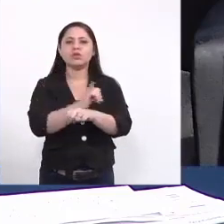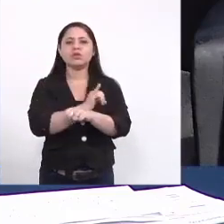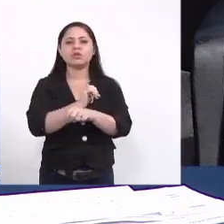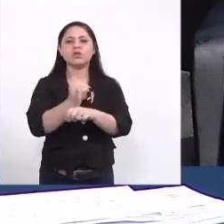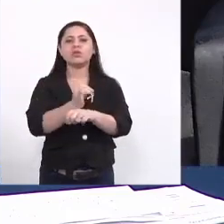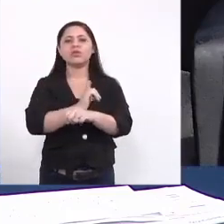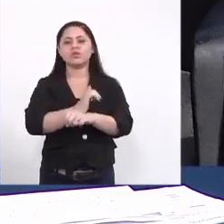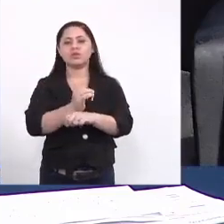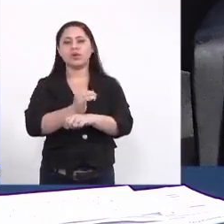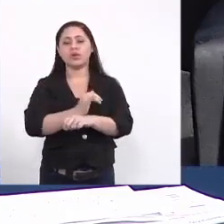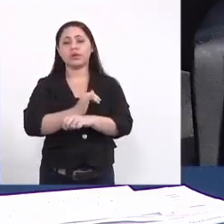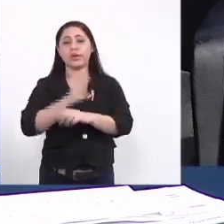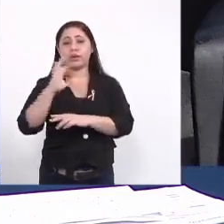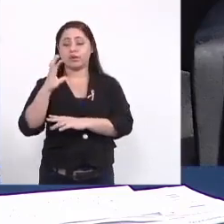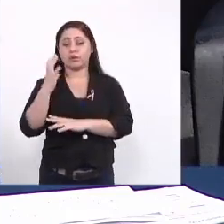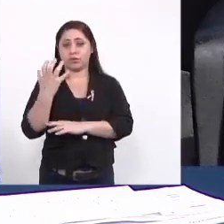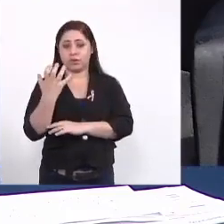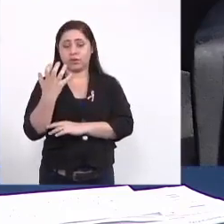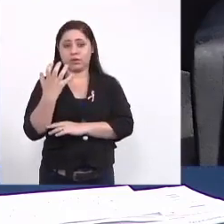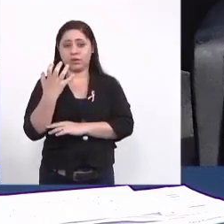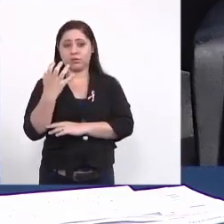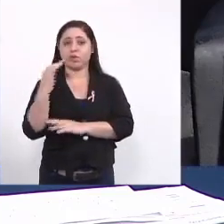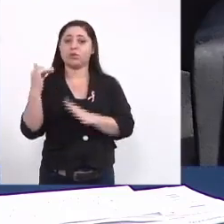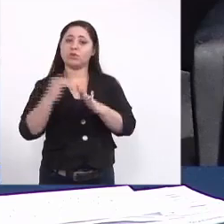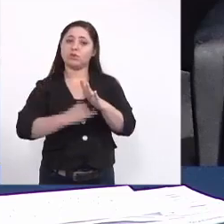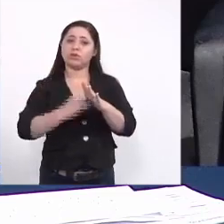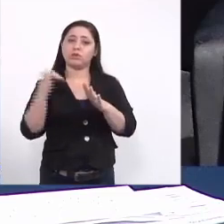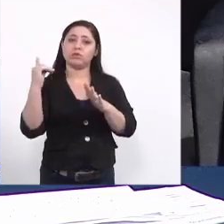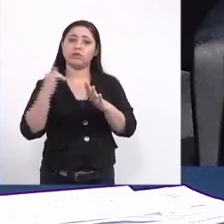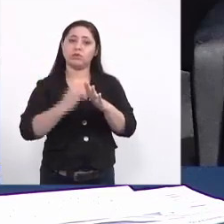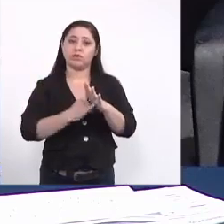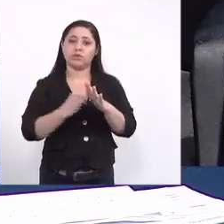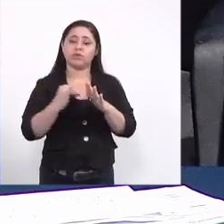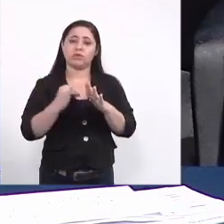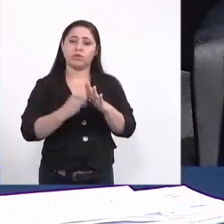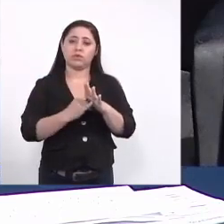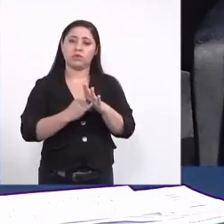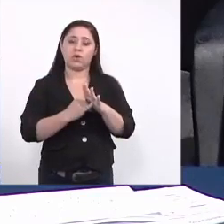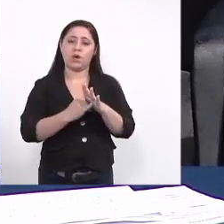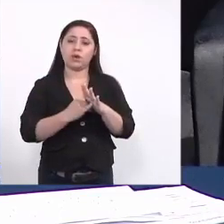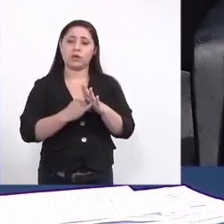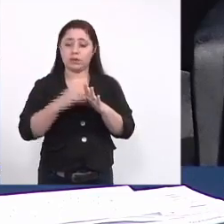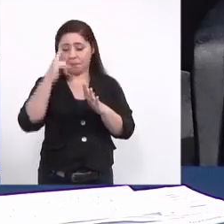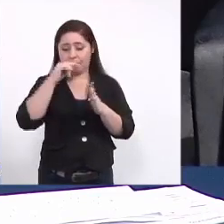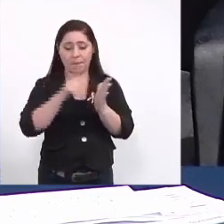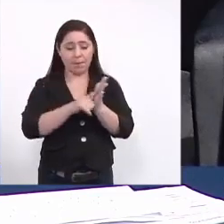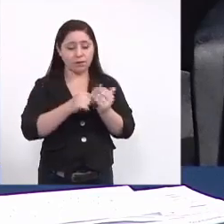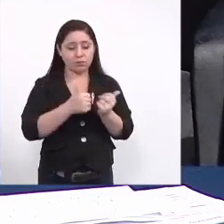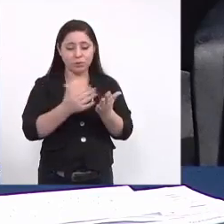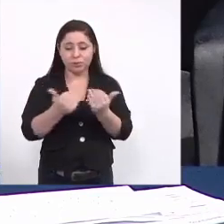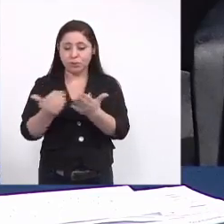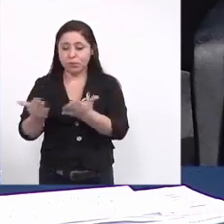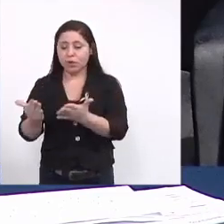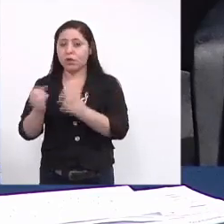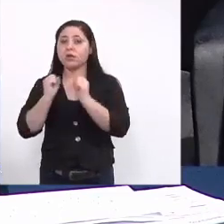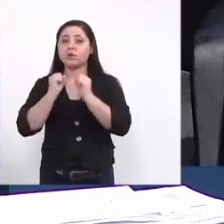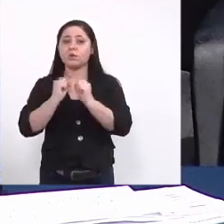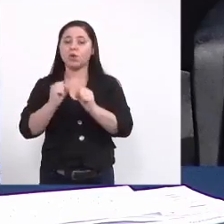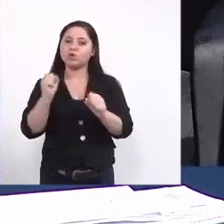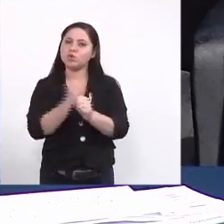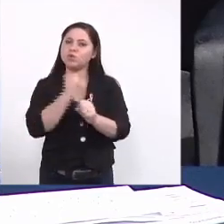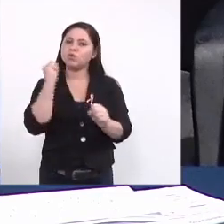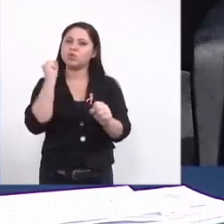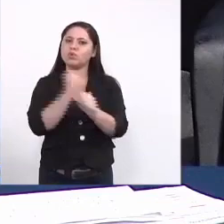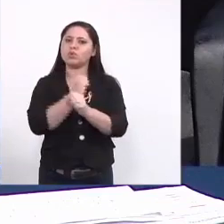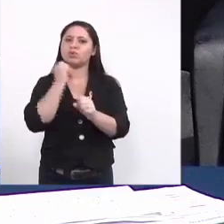que forem realizadas pelas instituições é encaminhar para que nós possamos então construir